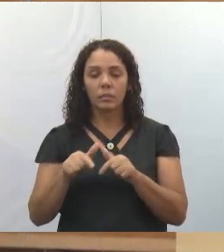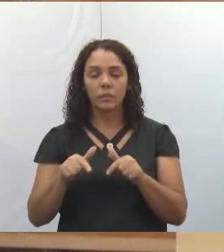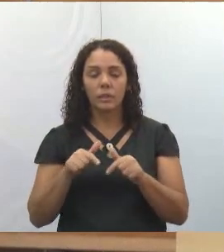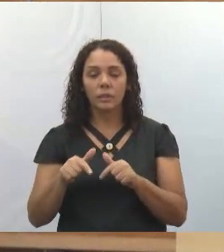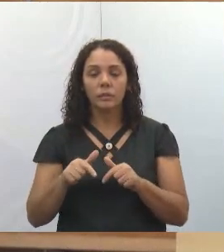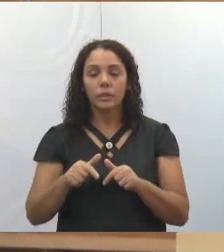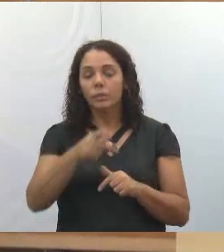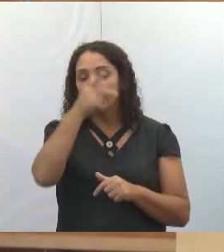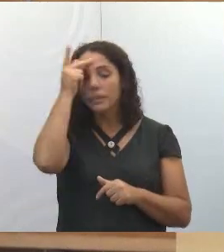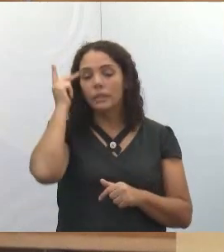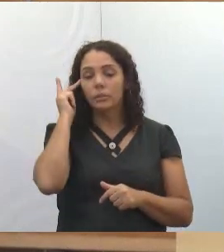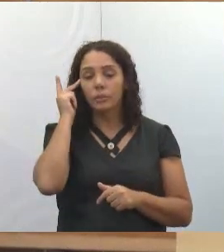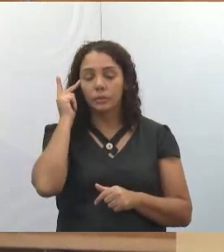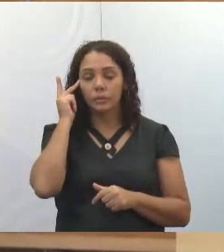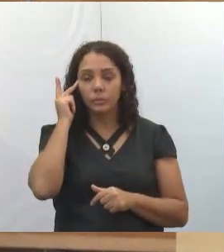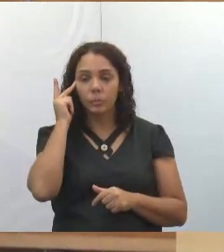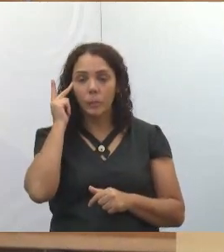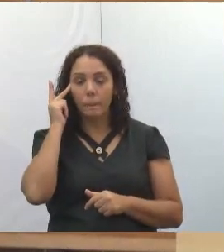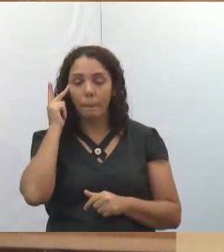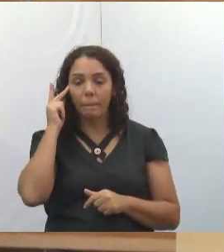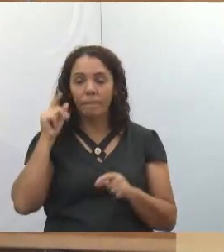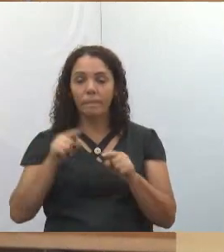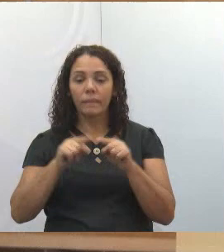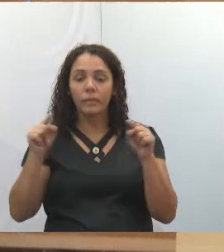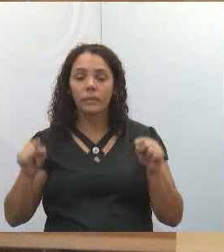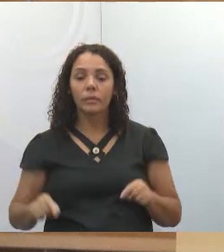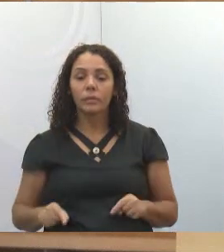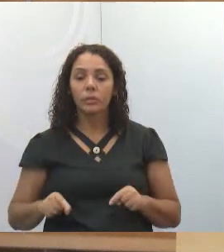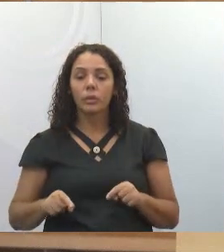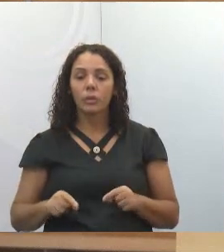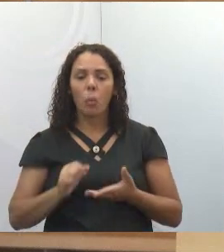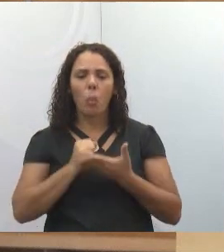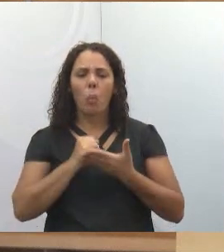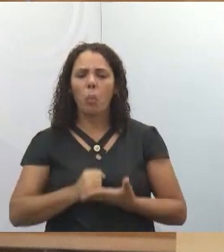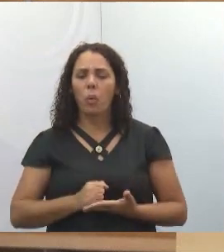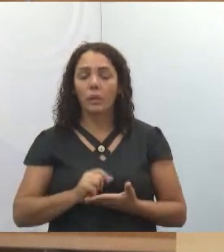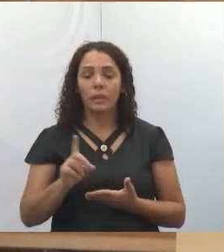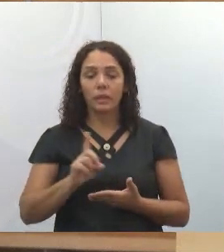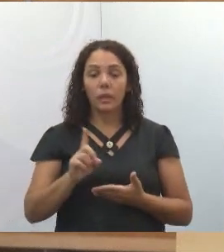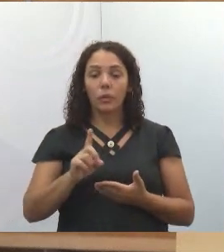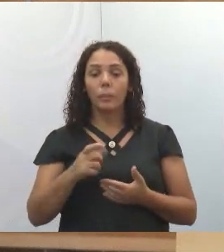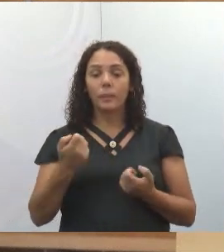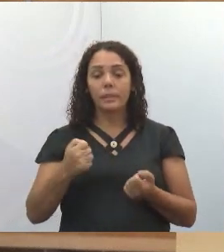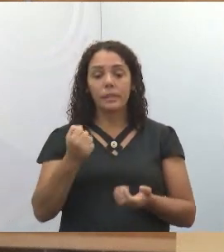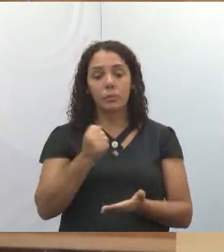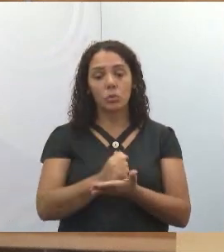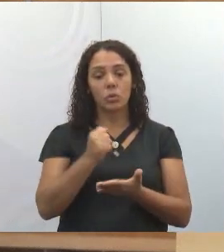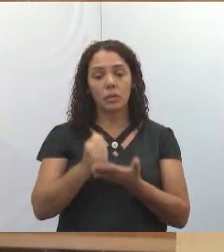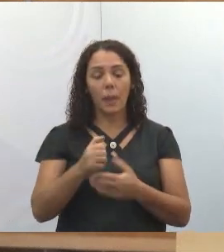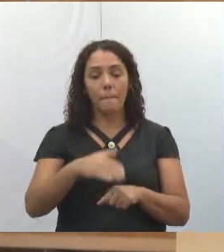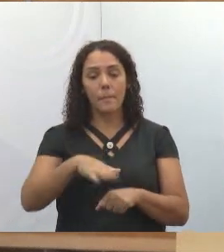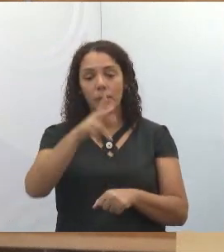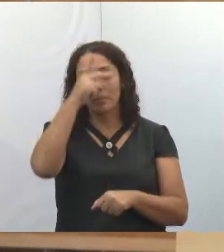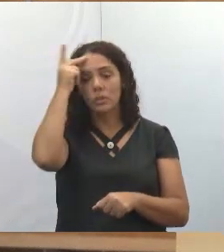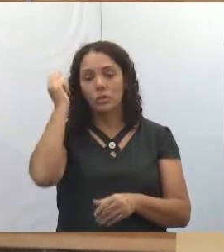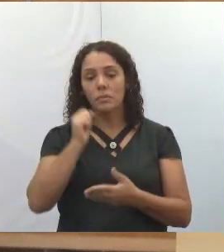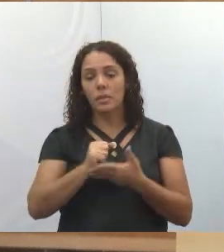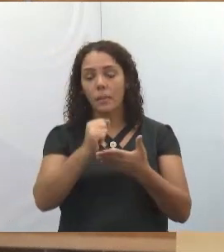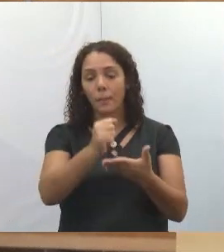os munícipes e os servidores não fiquem sobrecarregados, está na hora de a gente contratar mais gente para trabalhar.